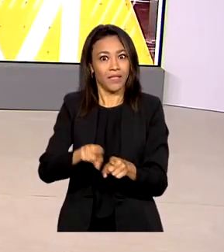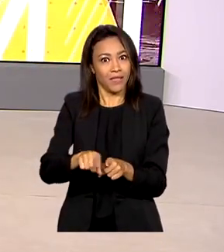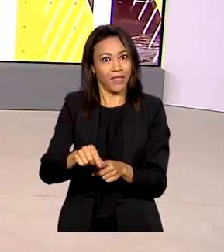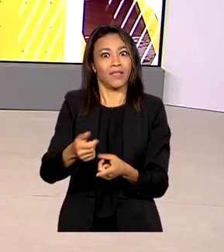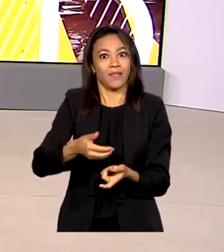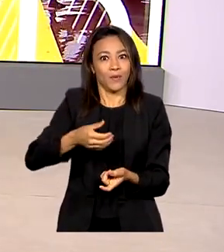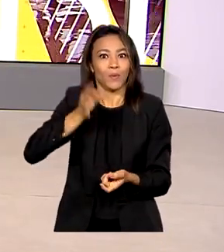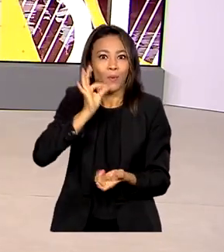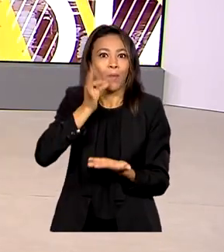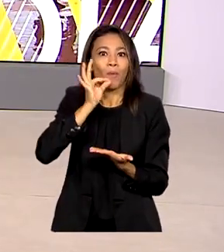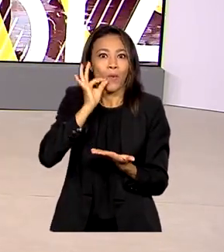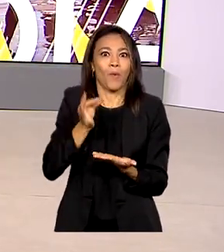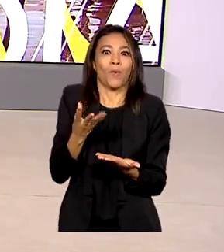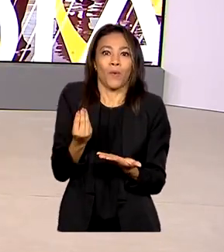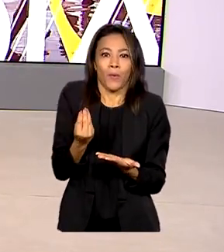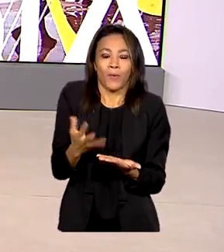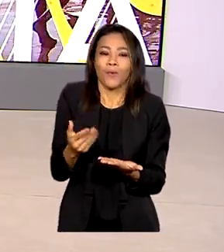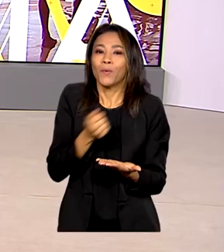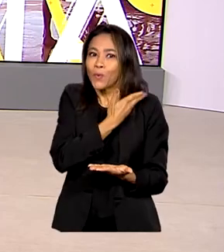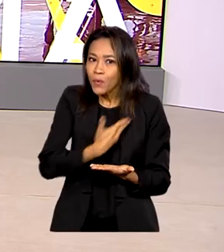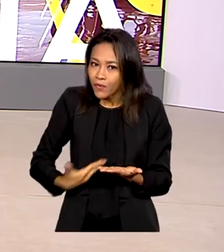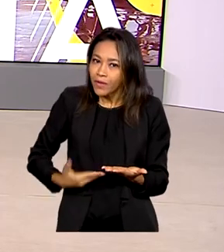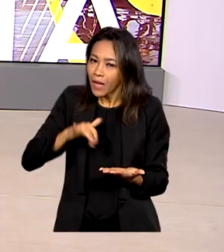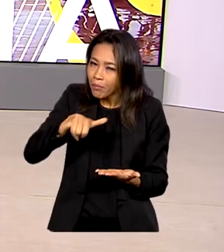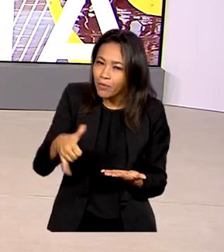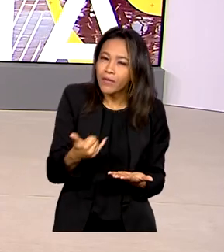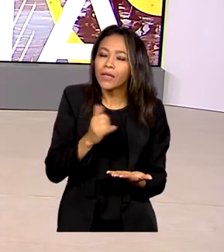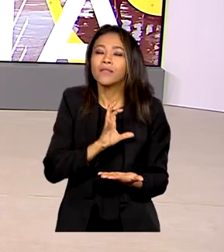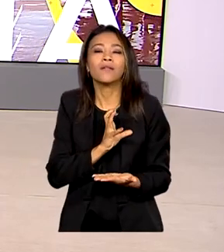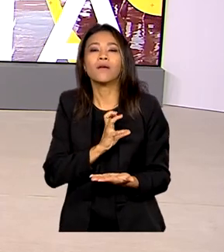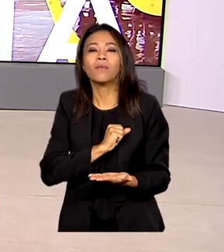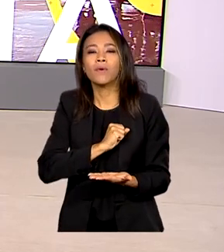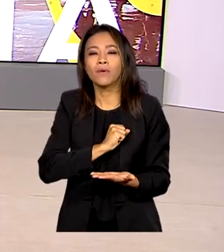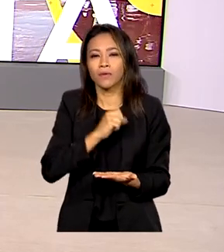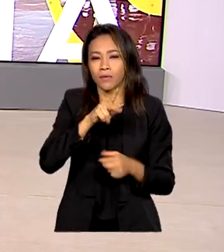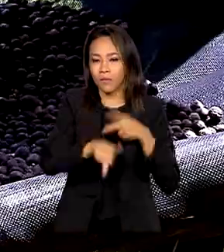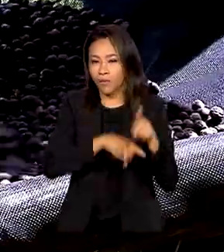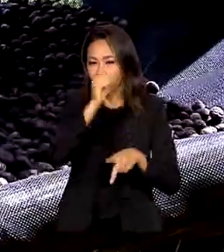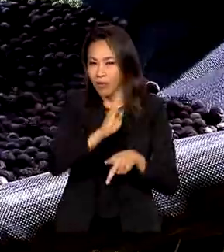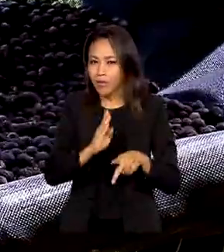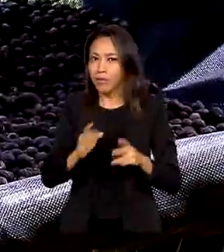E o governo quer aproveitar essa paixão do brasileiro para aumentar o turismo.